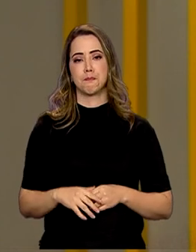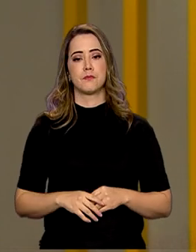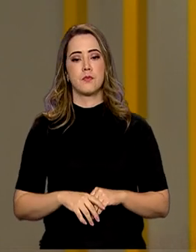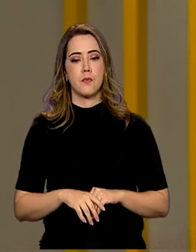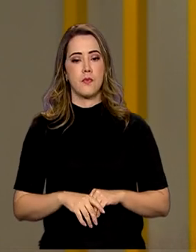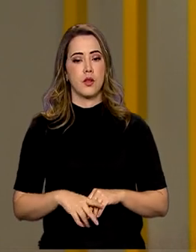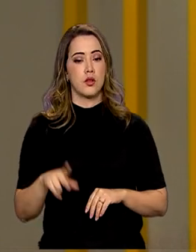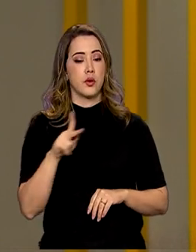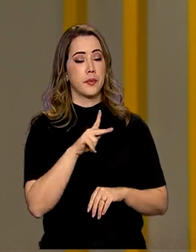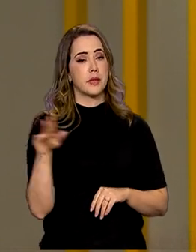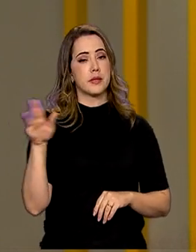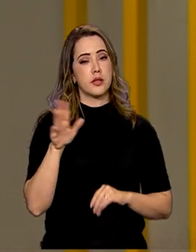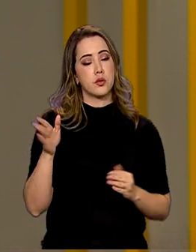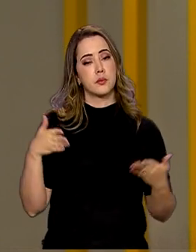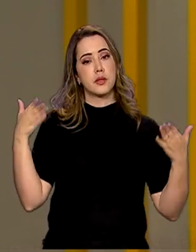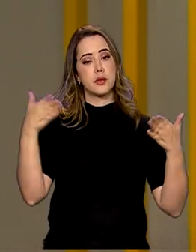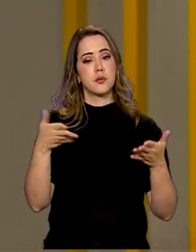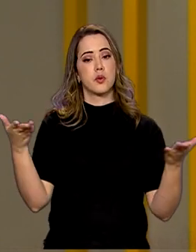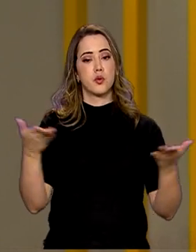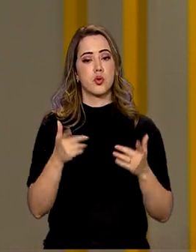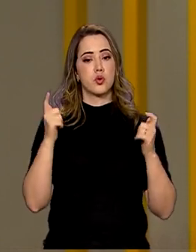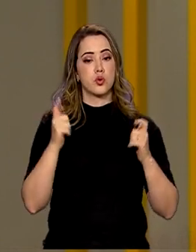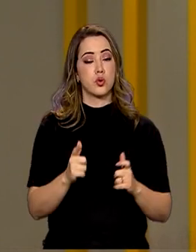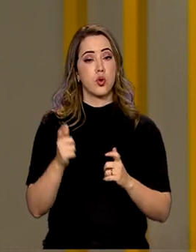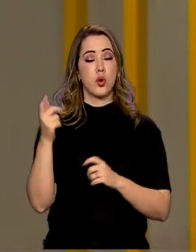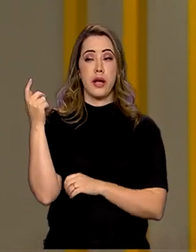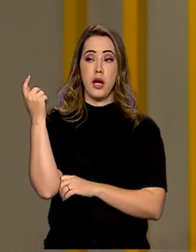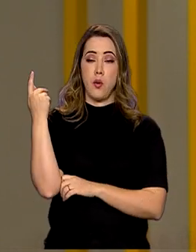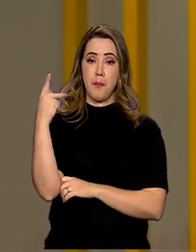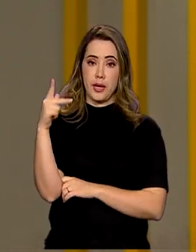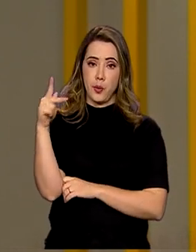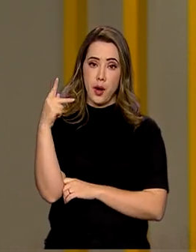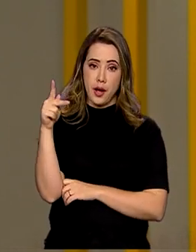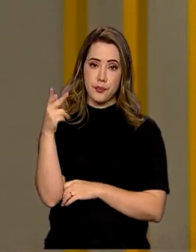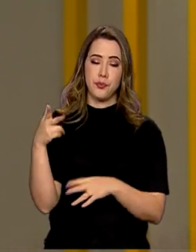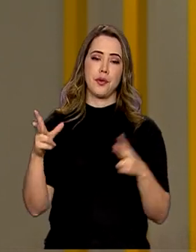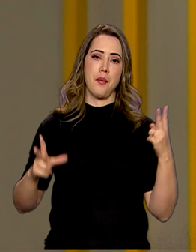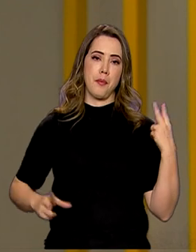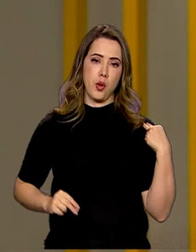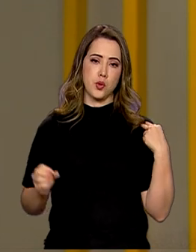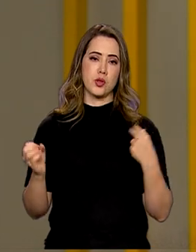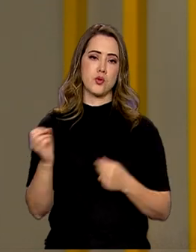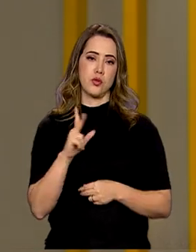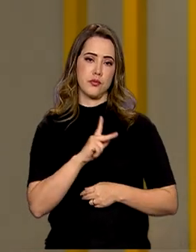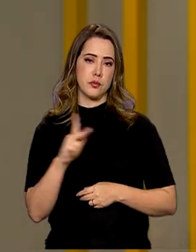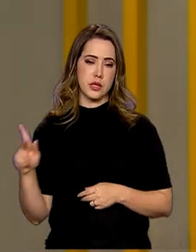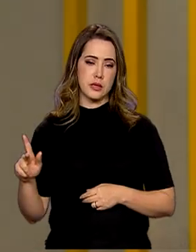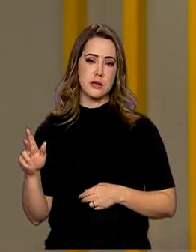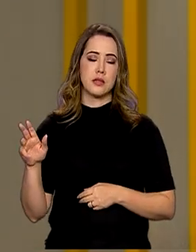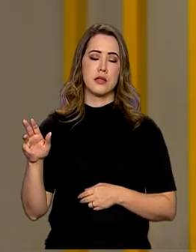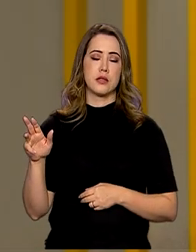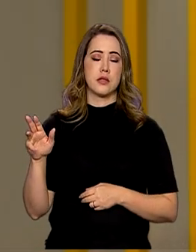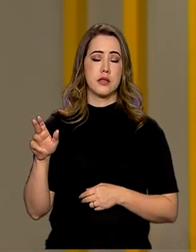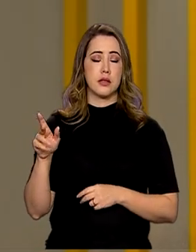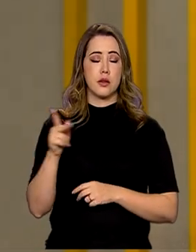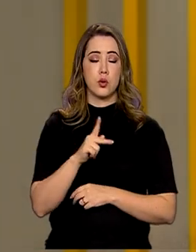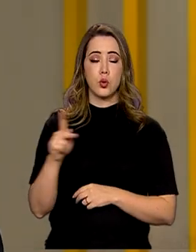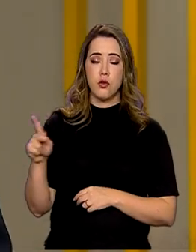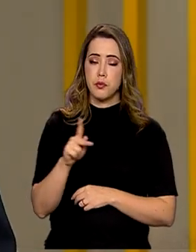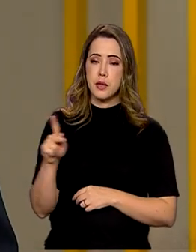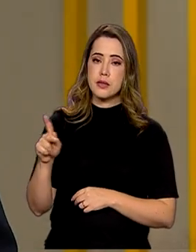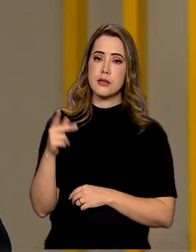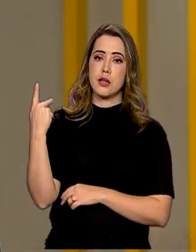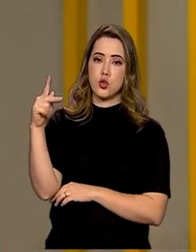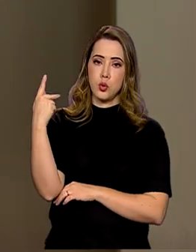O presidente Lula participou hoje em assunção da posse do presidente eleito do Paraguai, Santiago Penha, e do vice-presidente